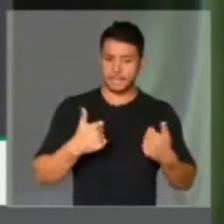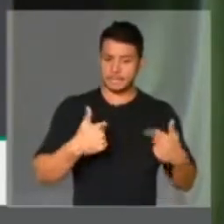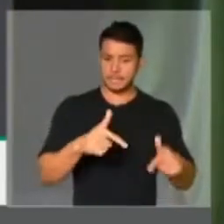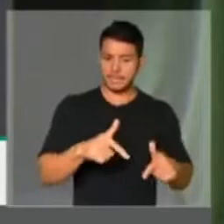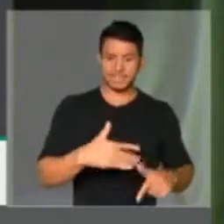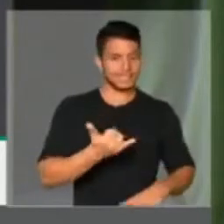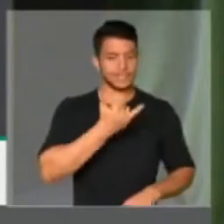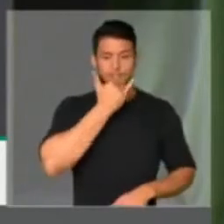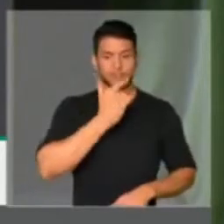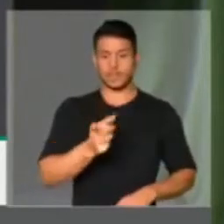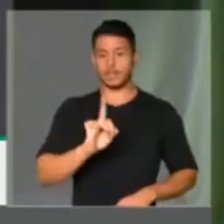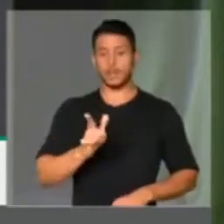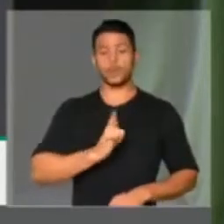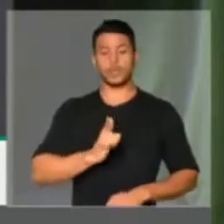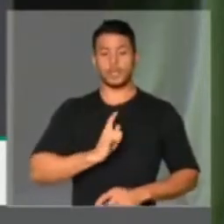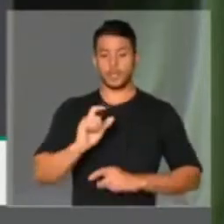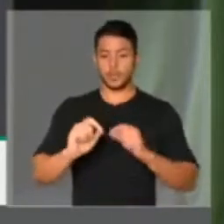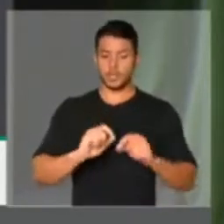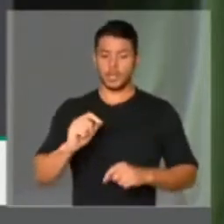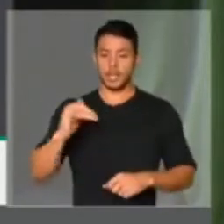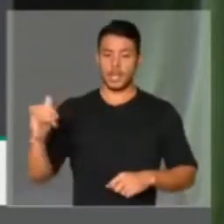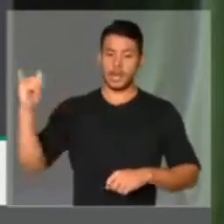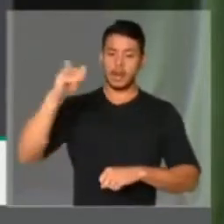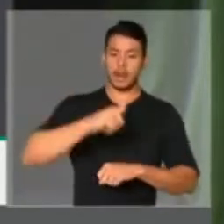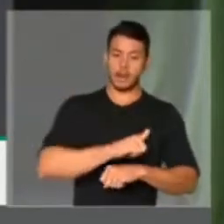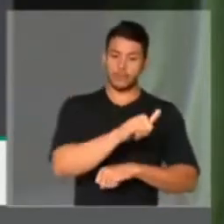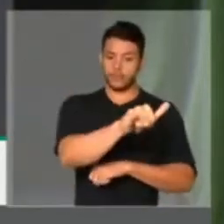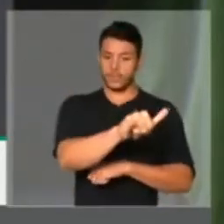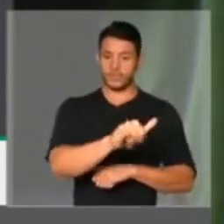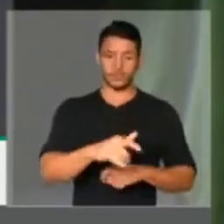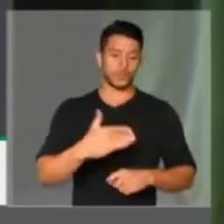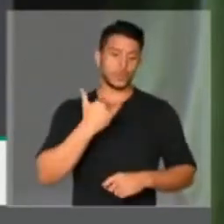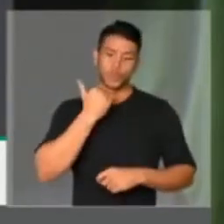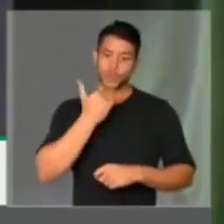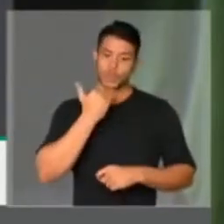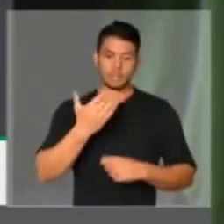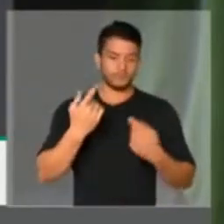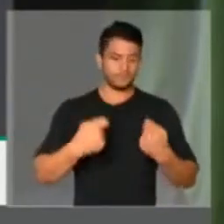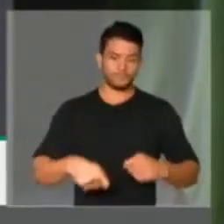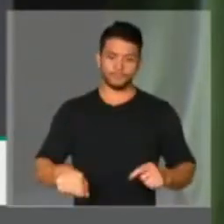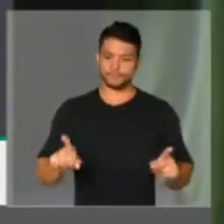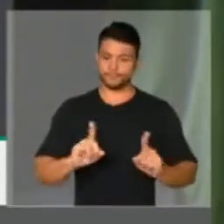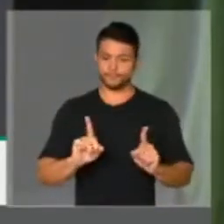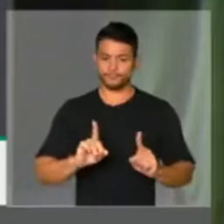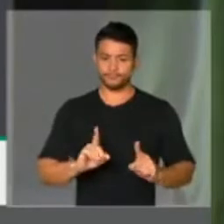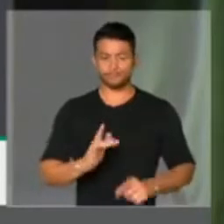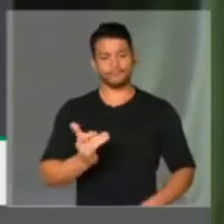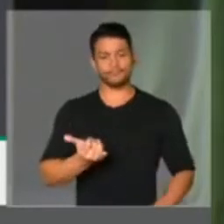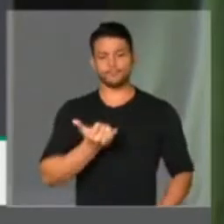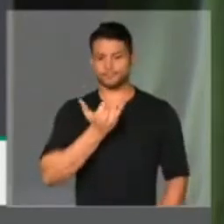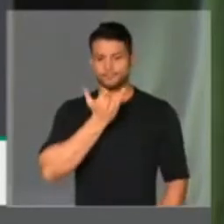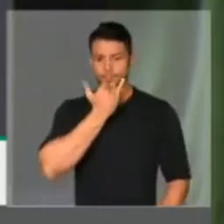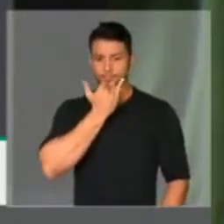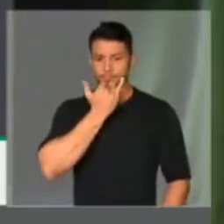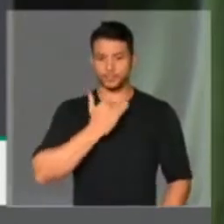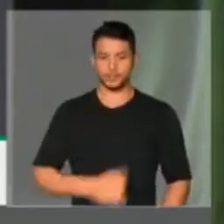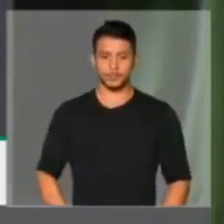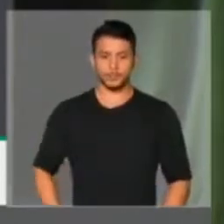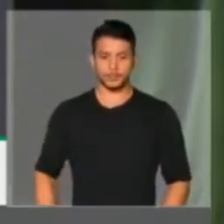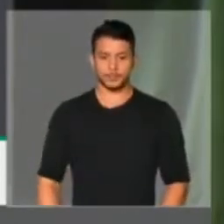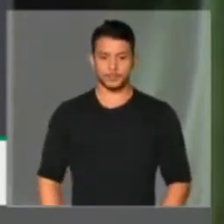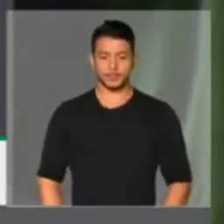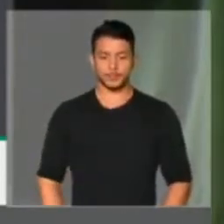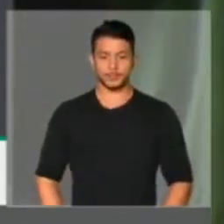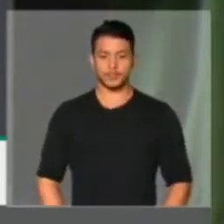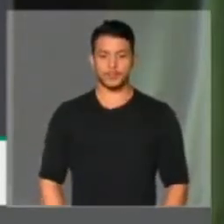ter rotas alternativas onde a aviação regional não vai, isso é tudo mentira. Me desculpem, isso é uma farsa.